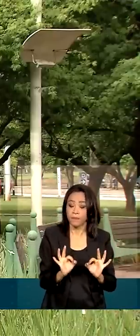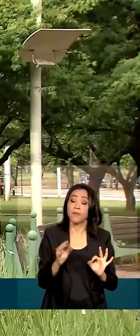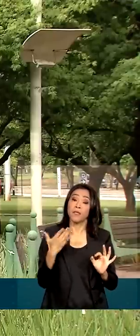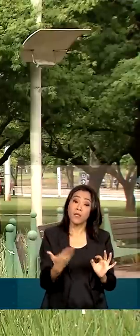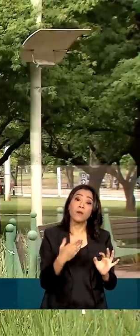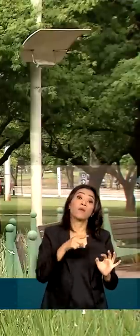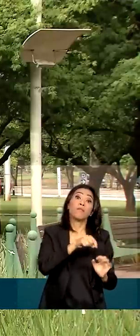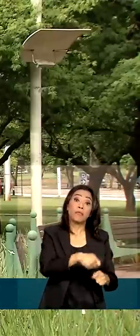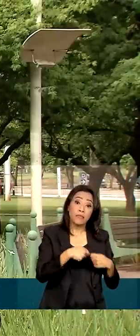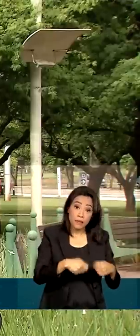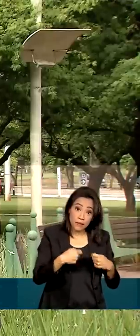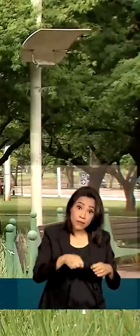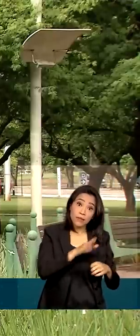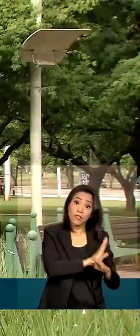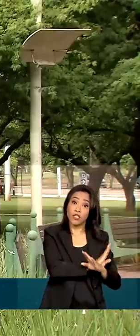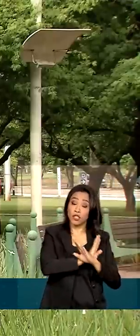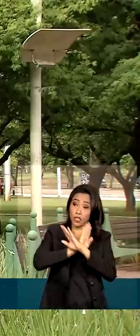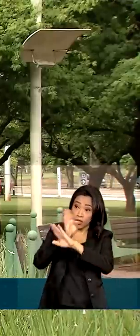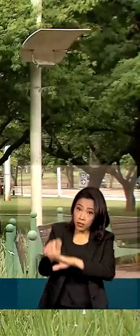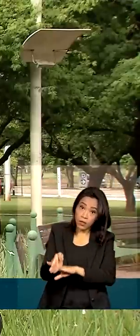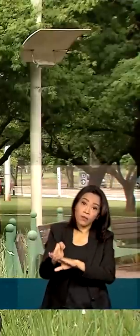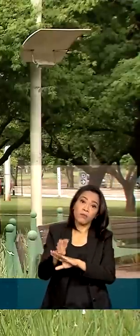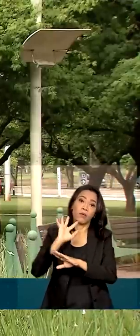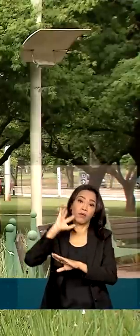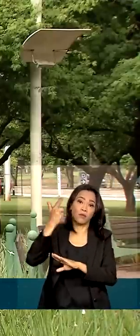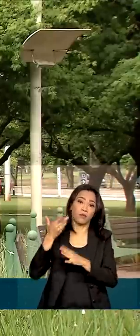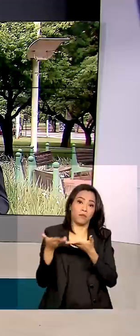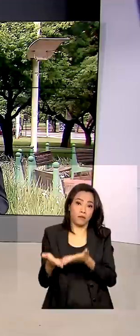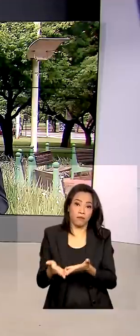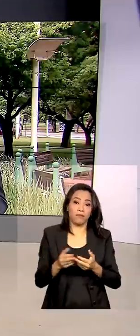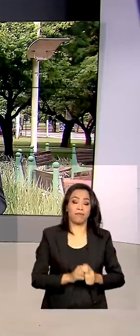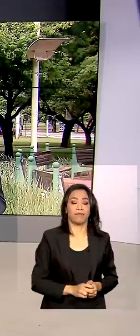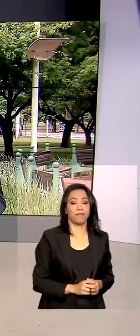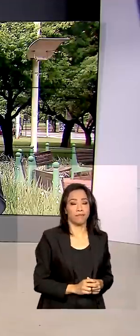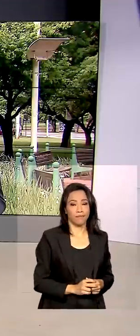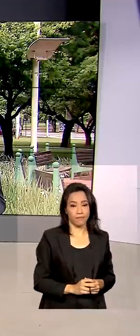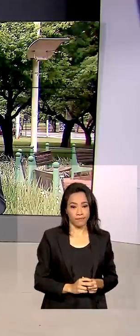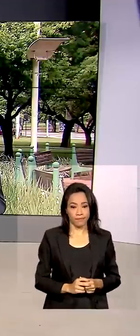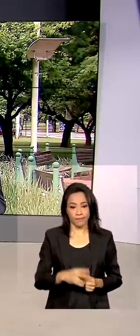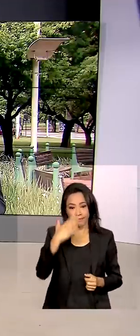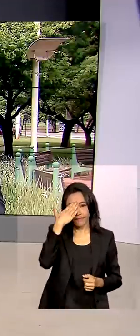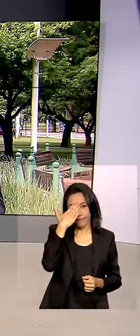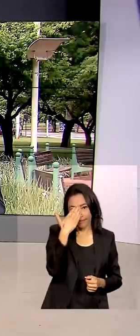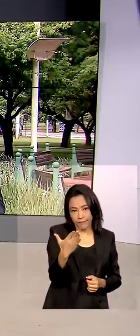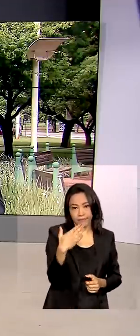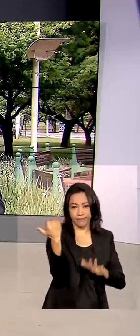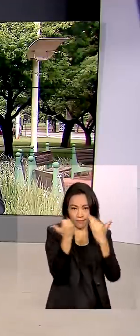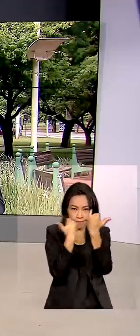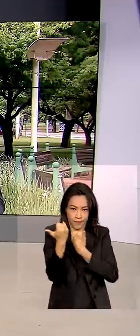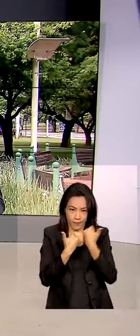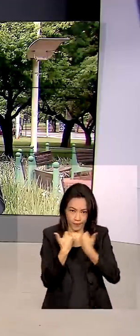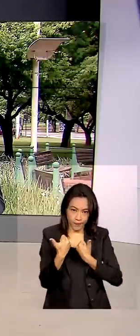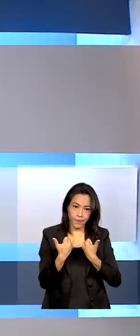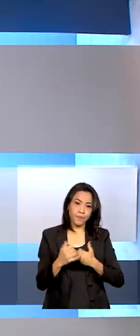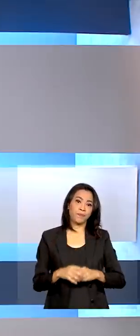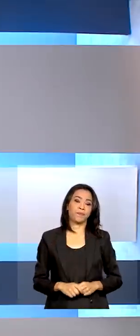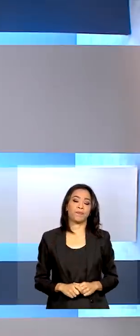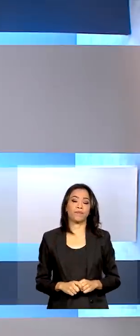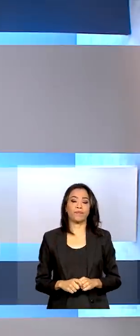diretamente junto aos órgãos competentes. Eu volto com você, Mara. Obrigada por suas informações, Glauco.